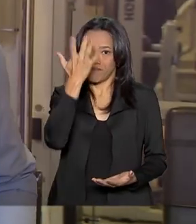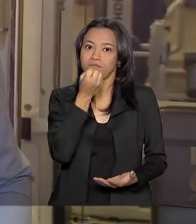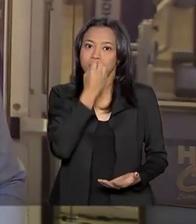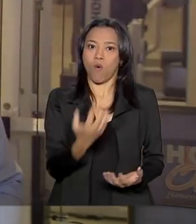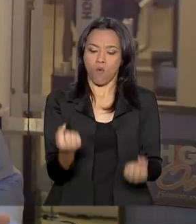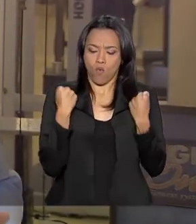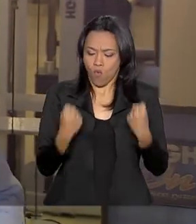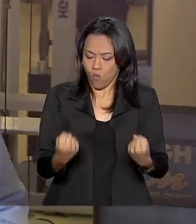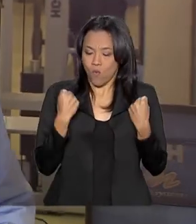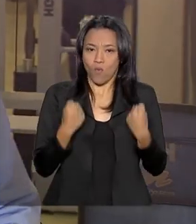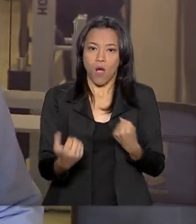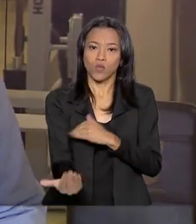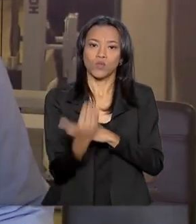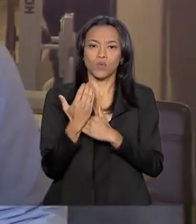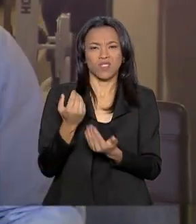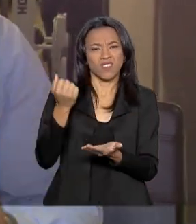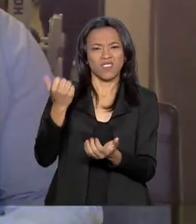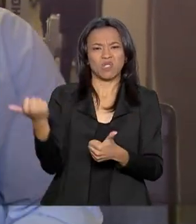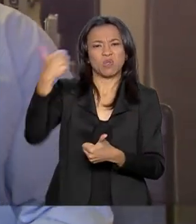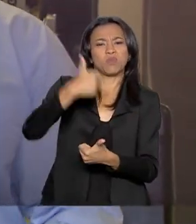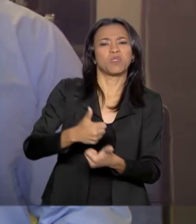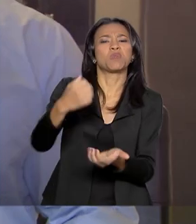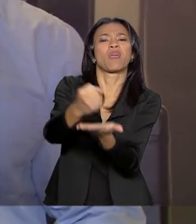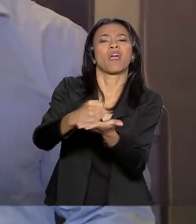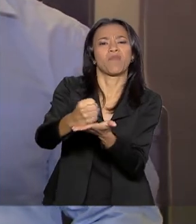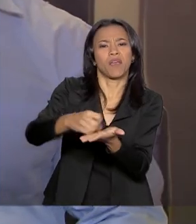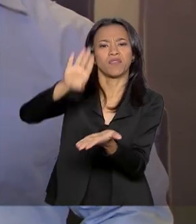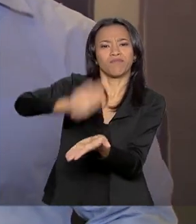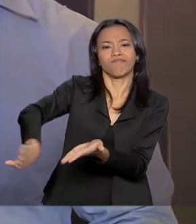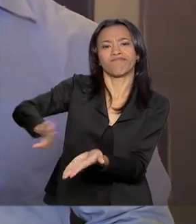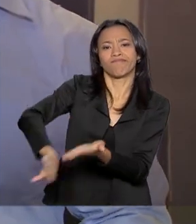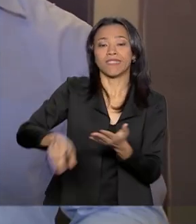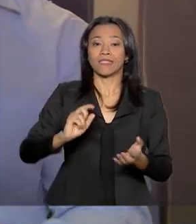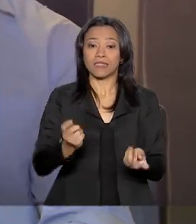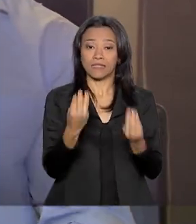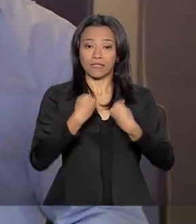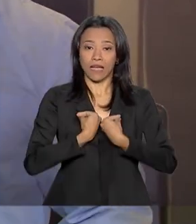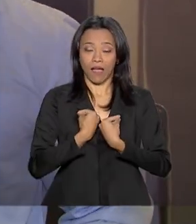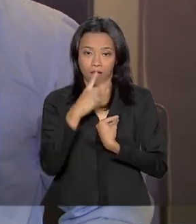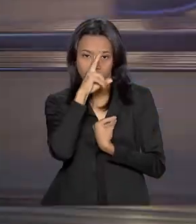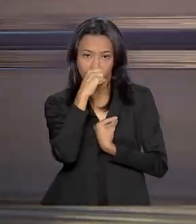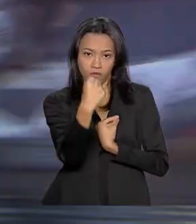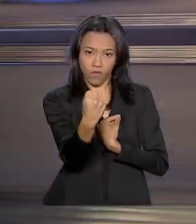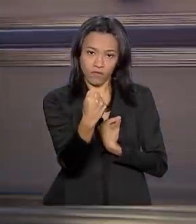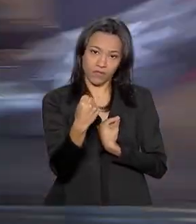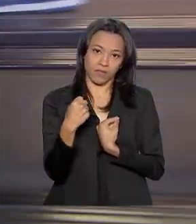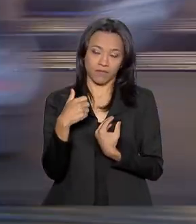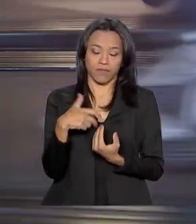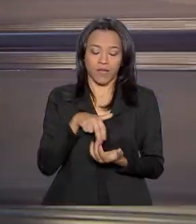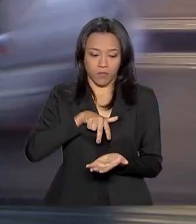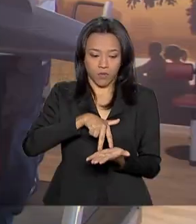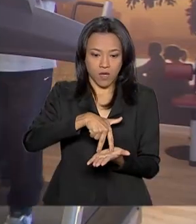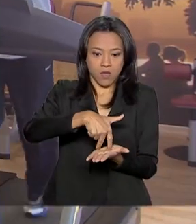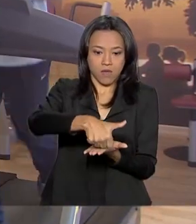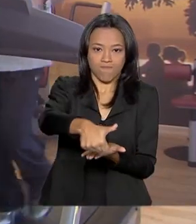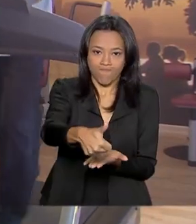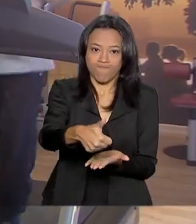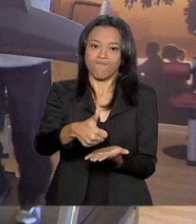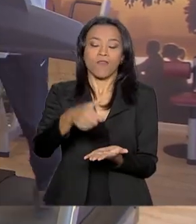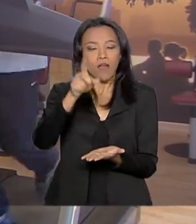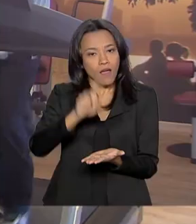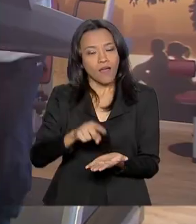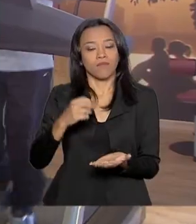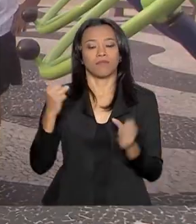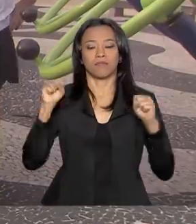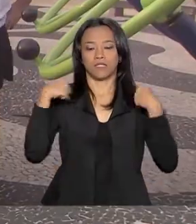substituir o uso de muitos medicamentos ao trabalhar força, equilíbrio e resistência. Praticar exercícios ainda é uma